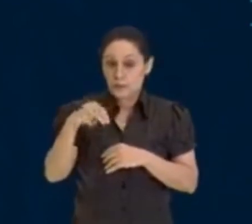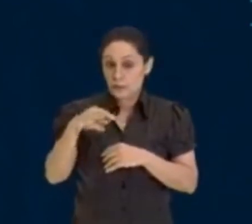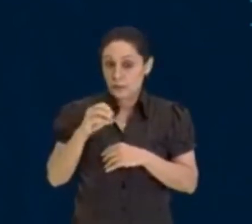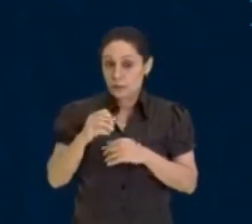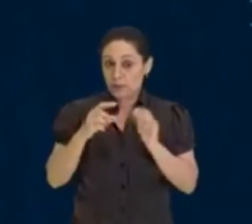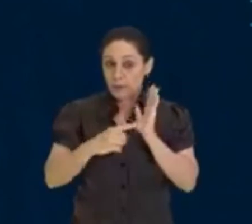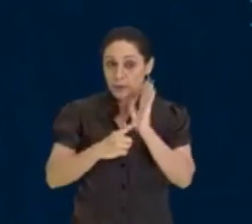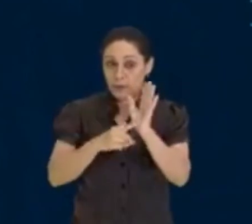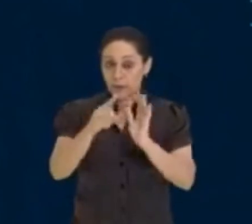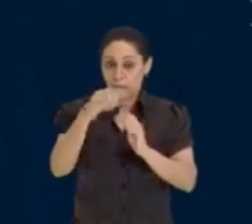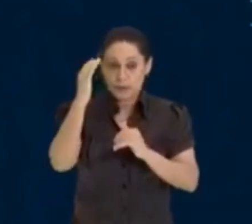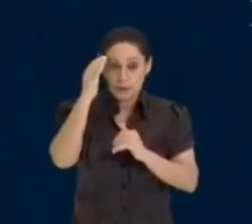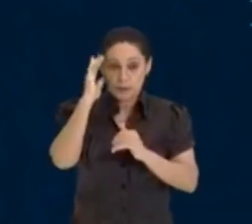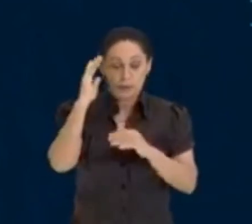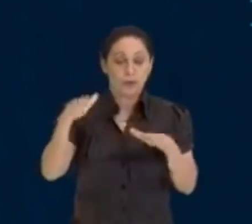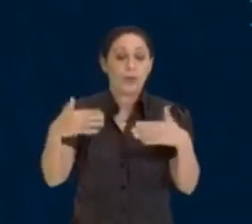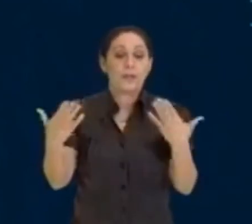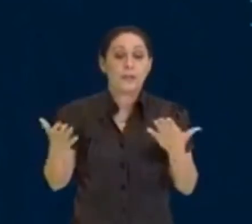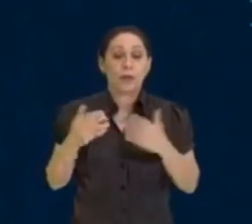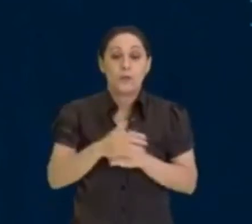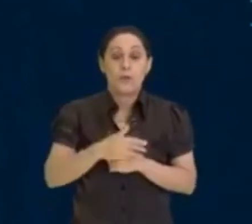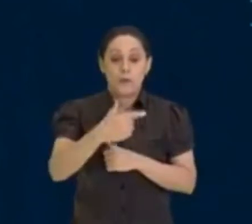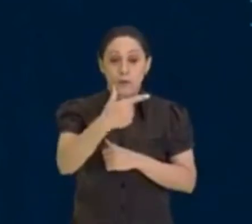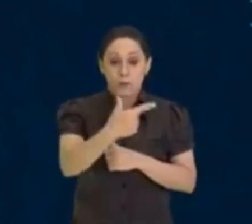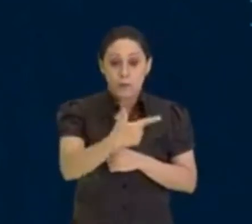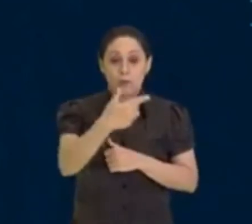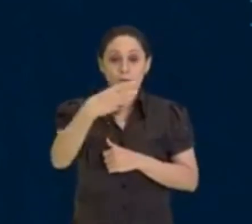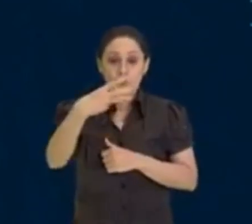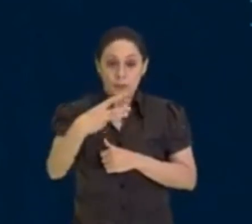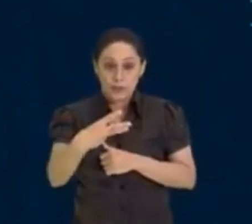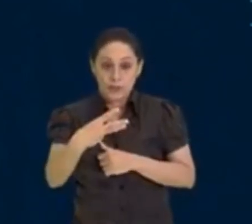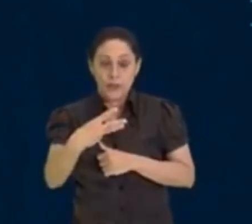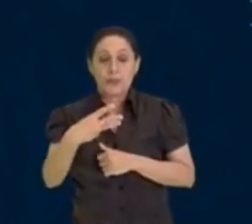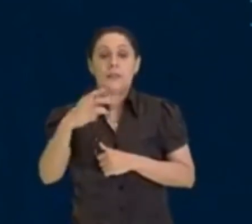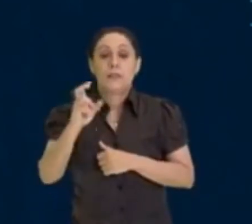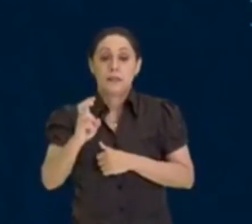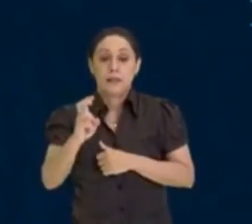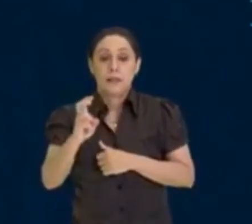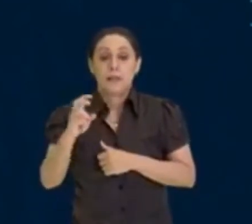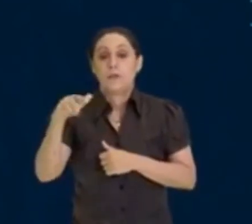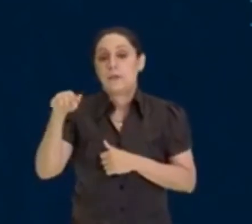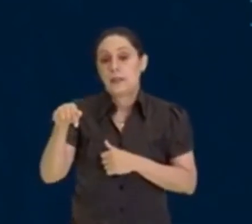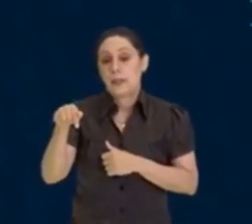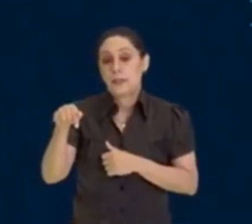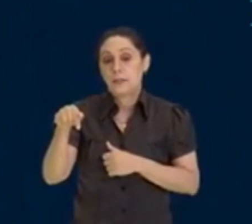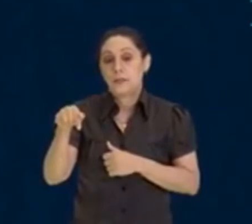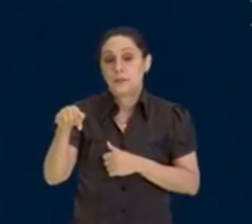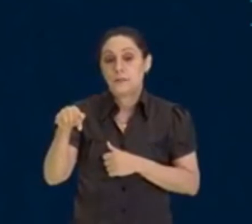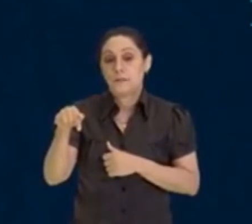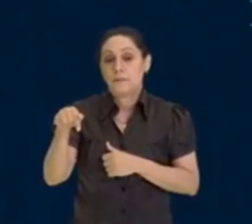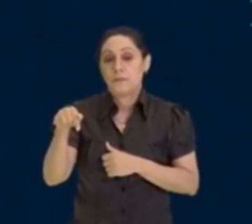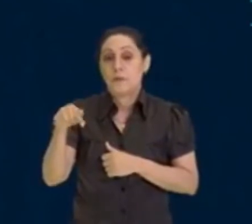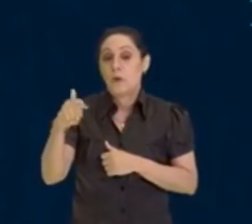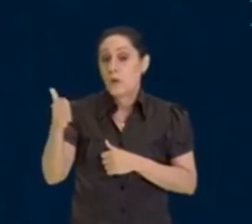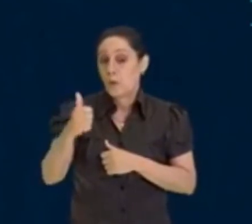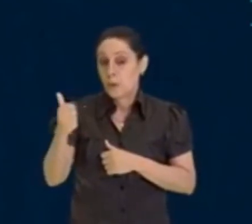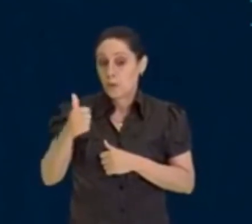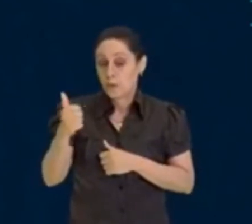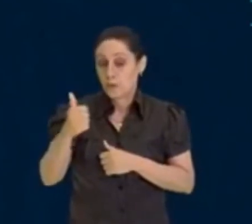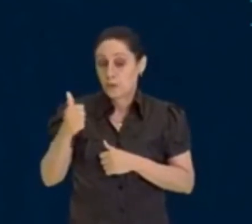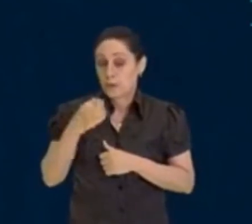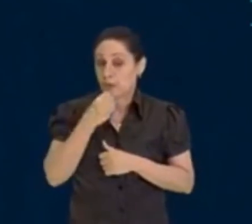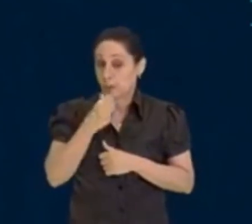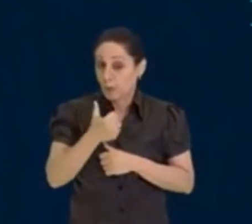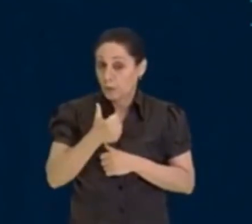entender, números primos, quais são? 2, 3, 5, 7, 11, tá bom?